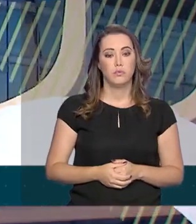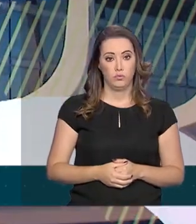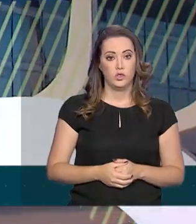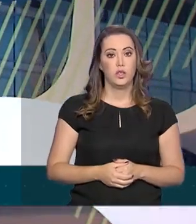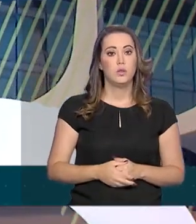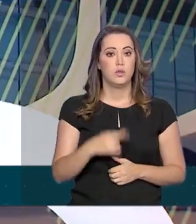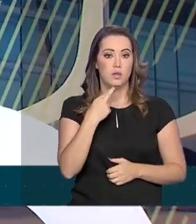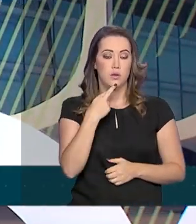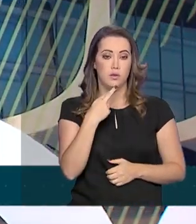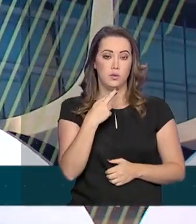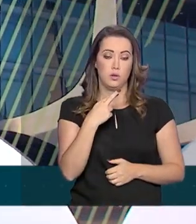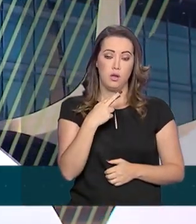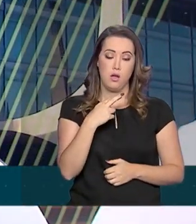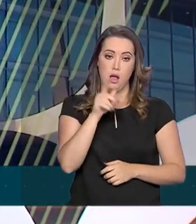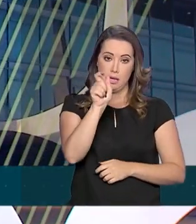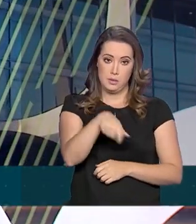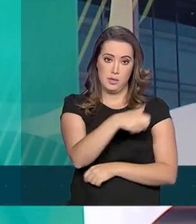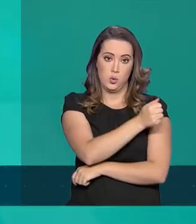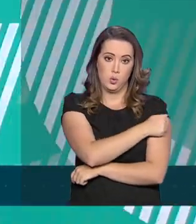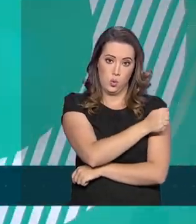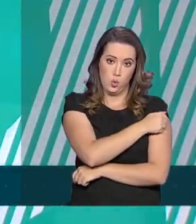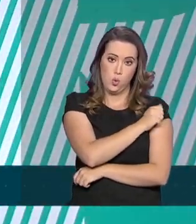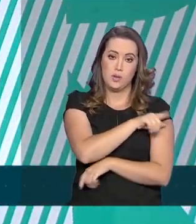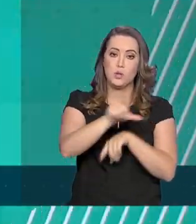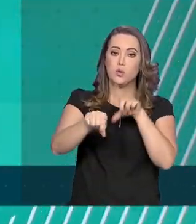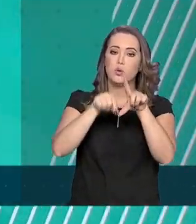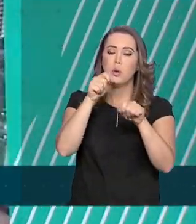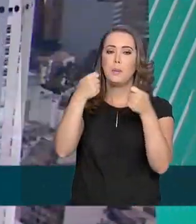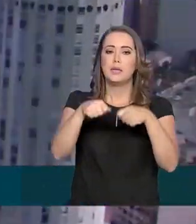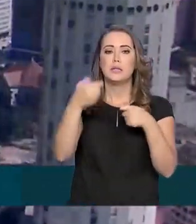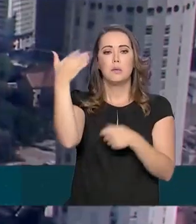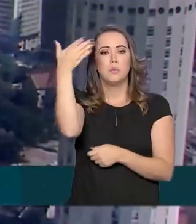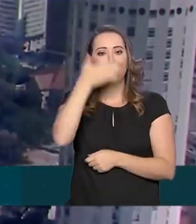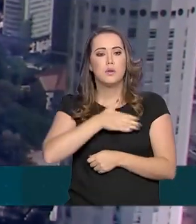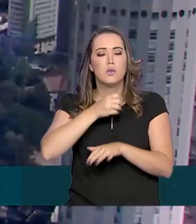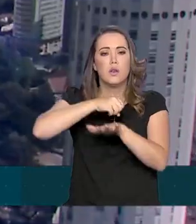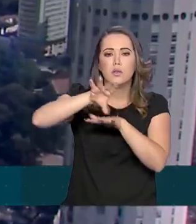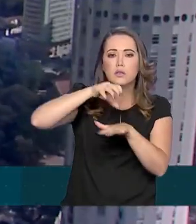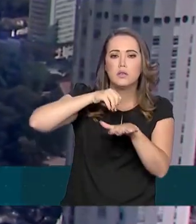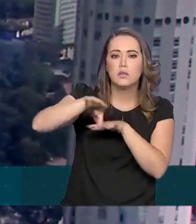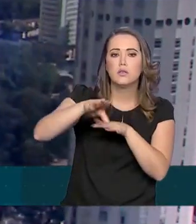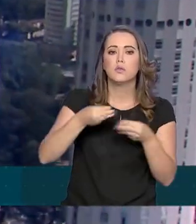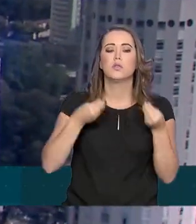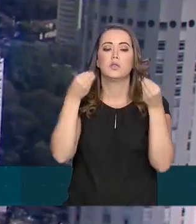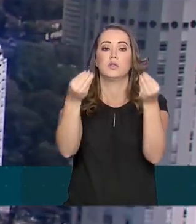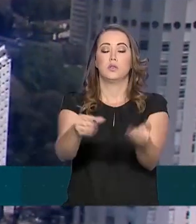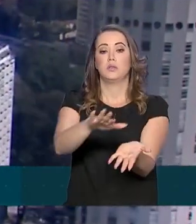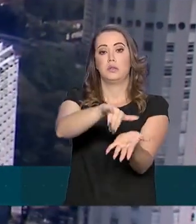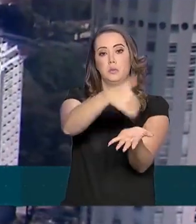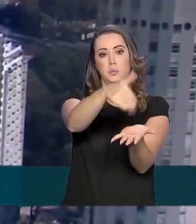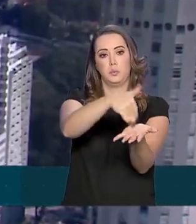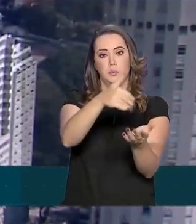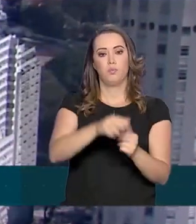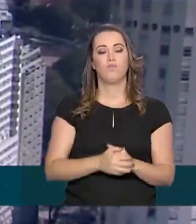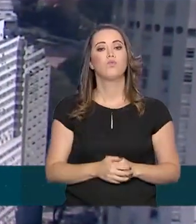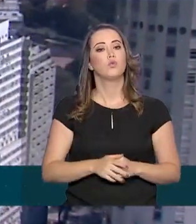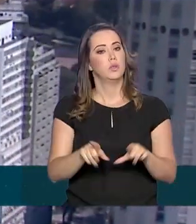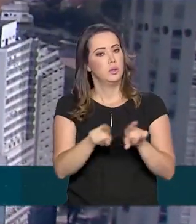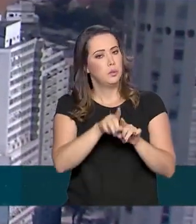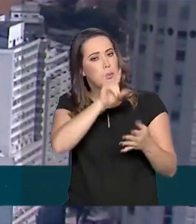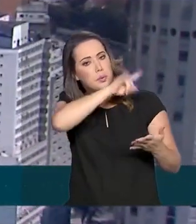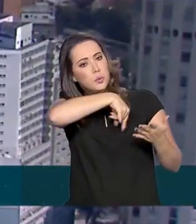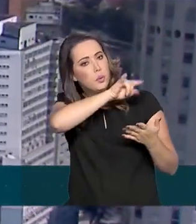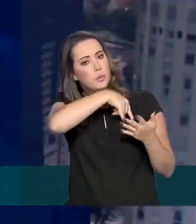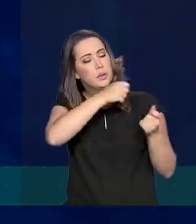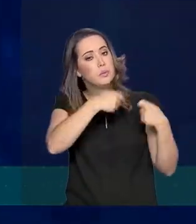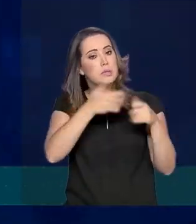Os estudantes selecionados precisam comprovar as informações fornecidas no ato da inscrição. E